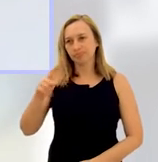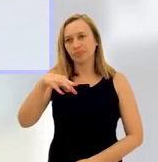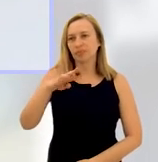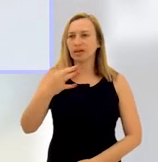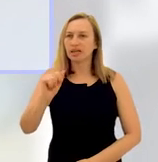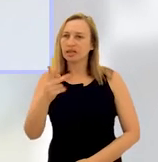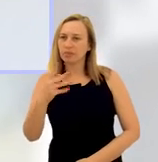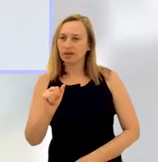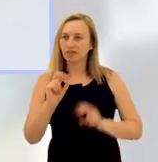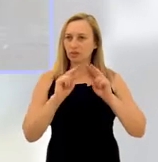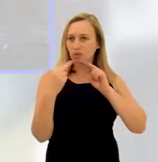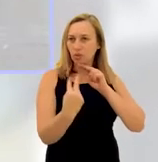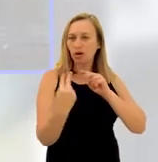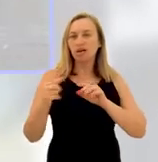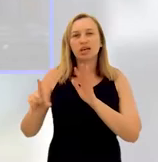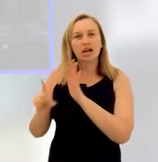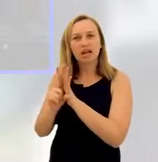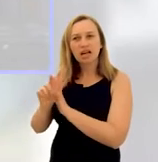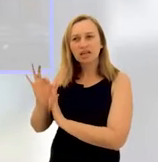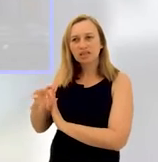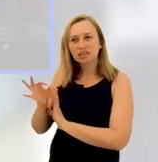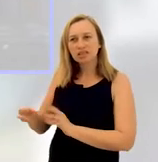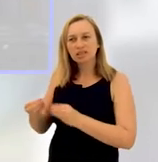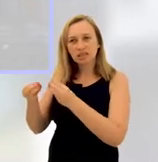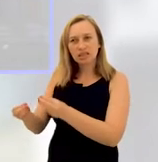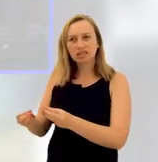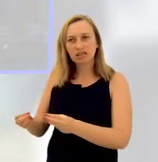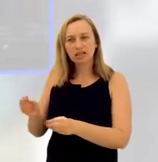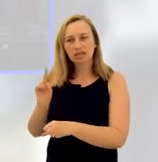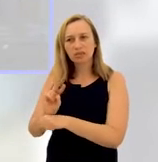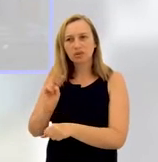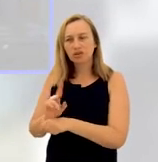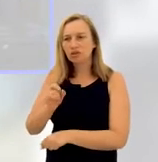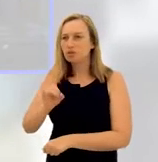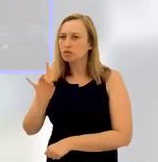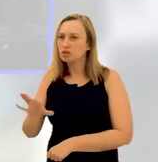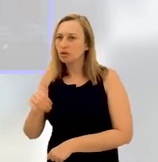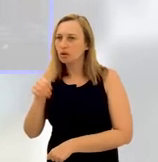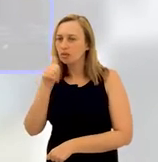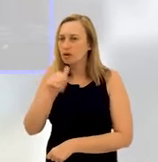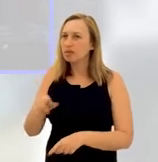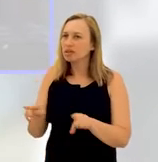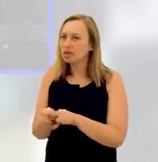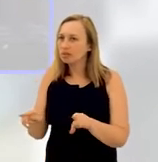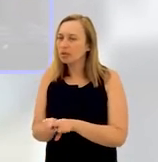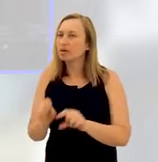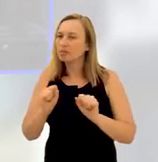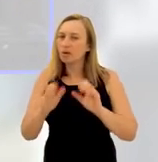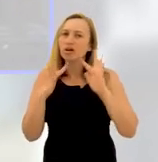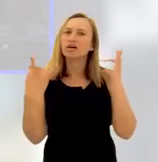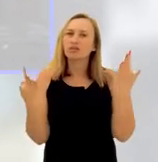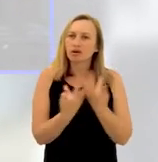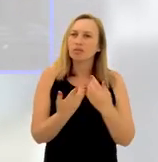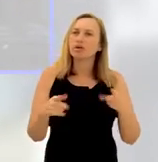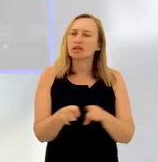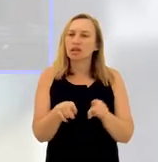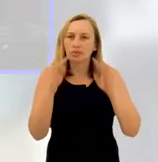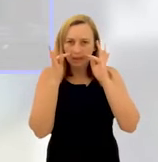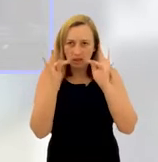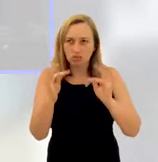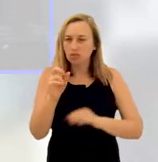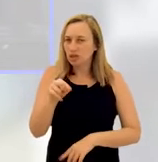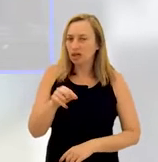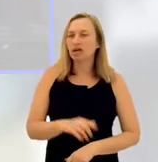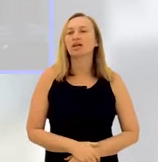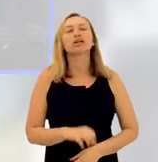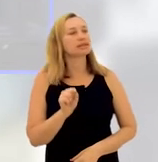aplicativo Maria da Pé virtual. E a lei, ela garante essa medida protetiva não só a vítima, né? Ela pode solicitar ali para os familiares